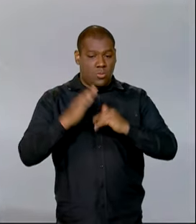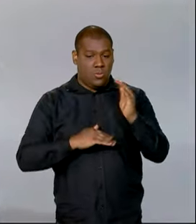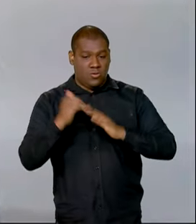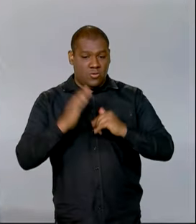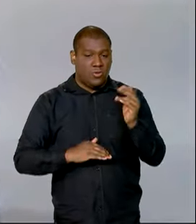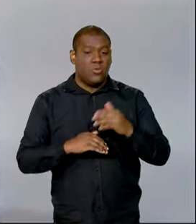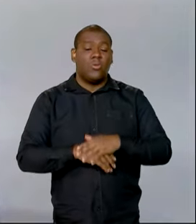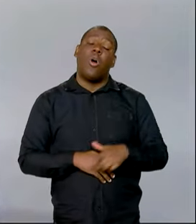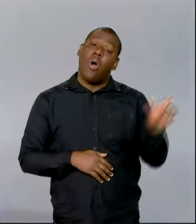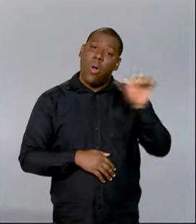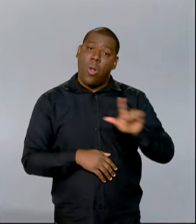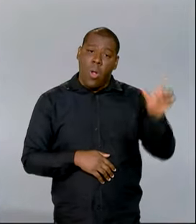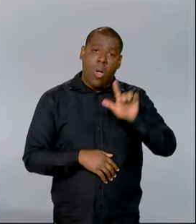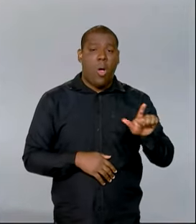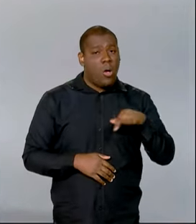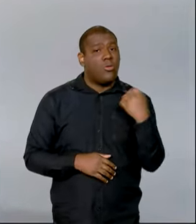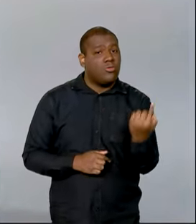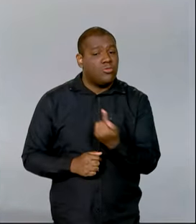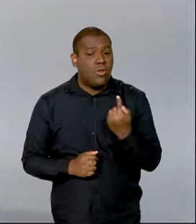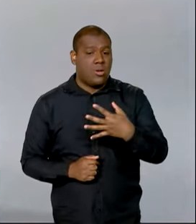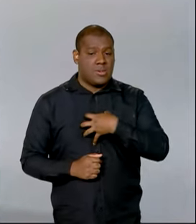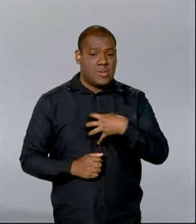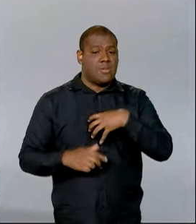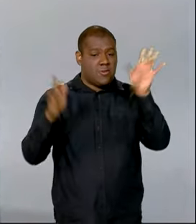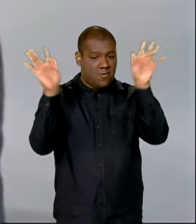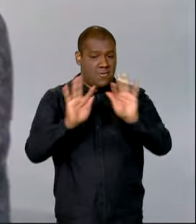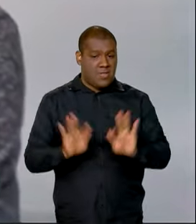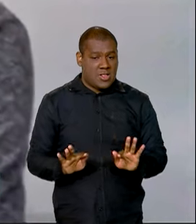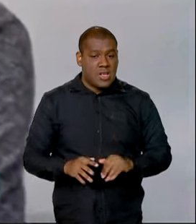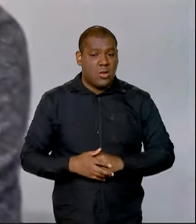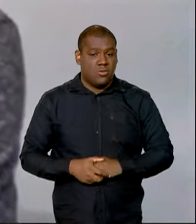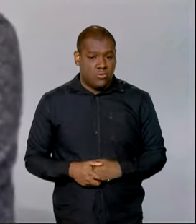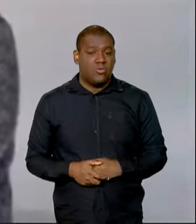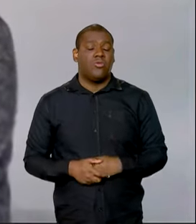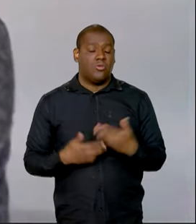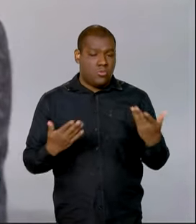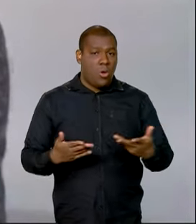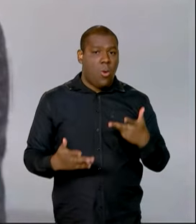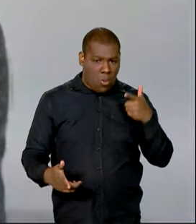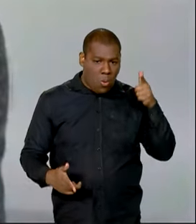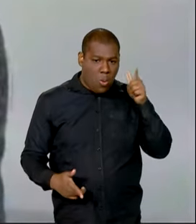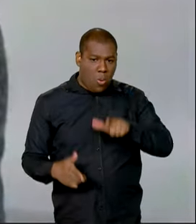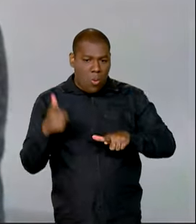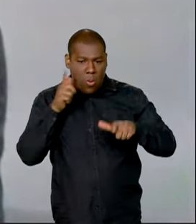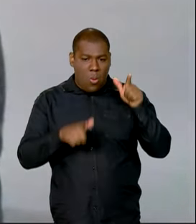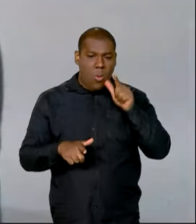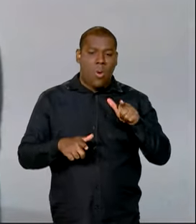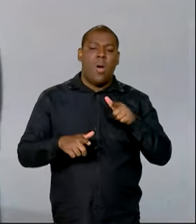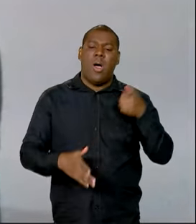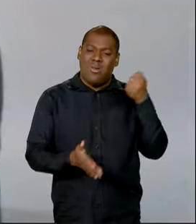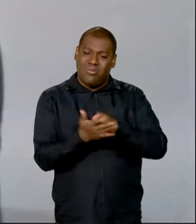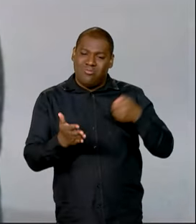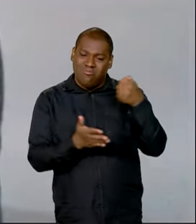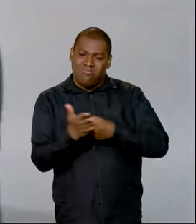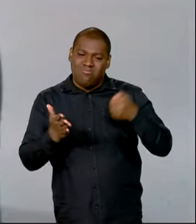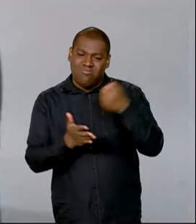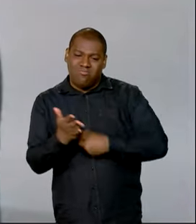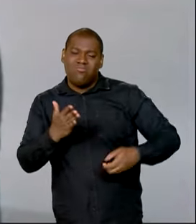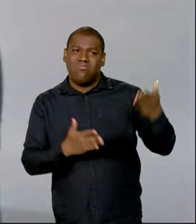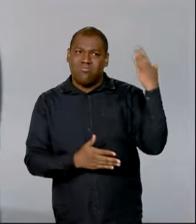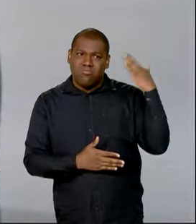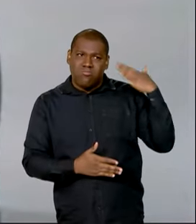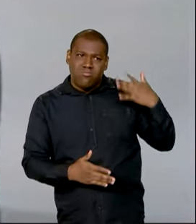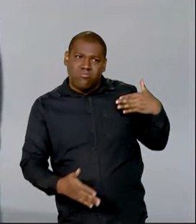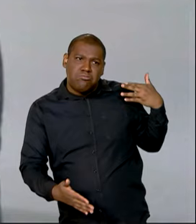óbvio que a gente fica bastante contente dessa conquista, porque isso não vem de agora, já vem-se há